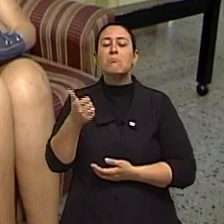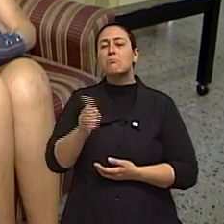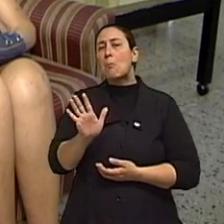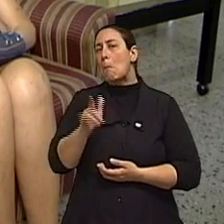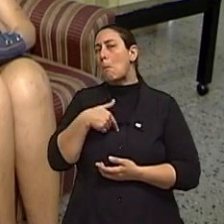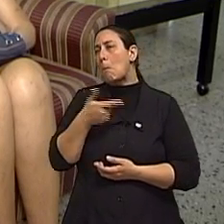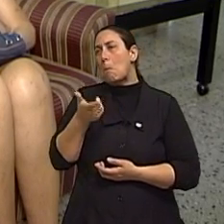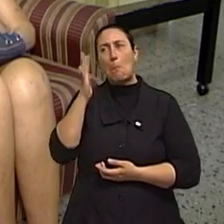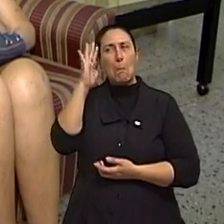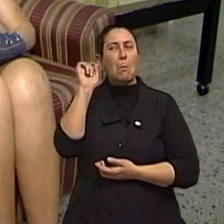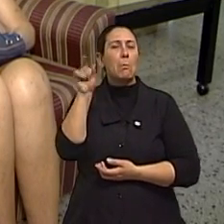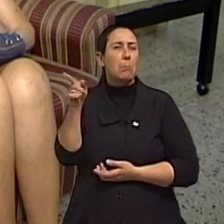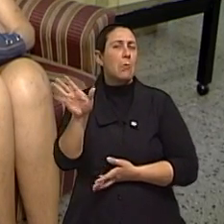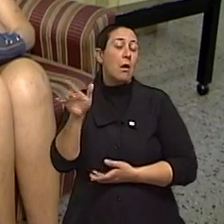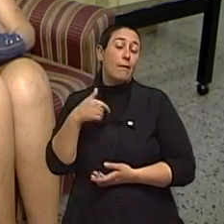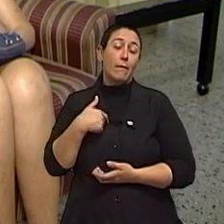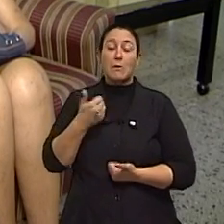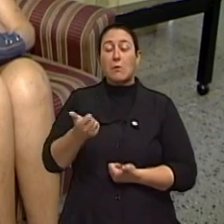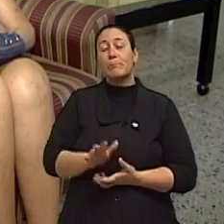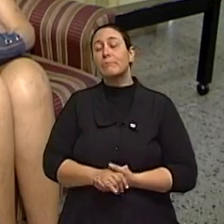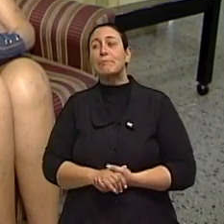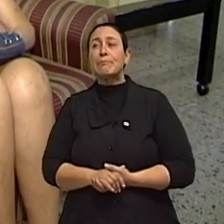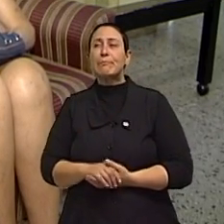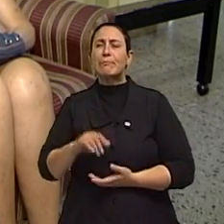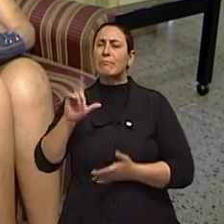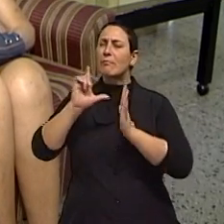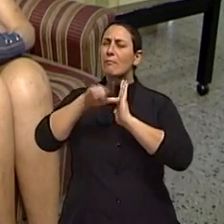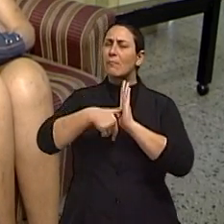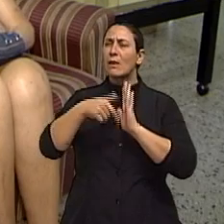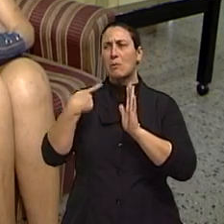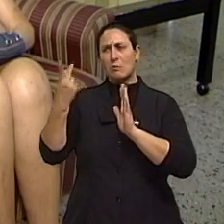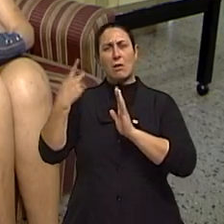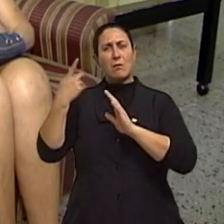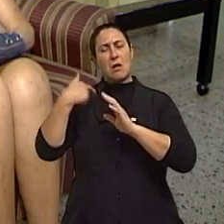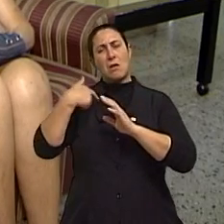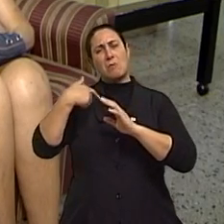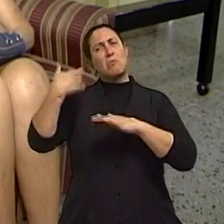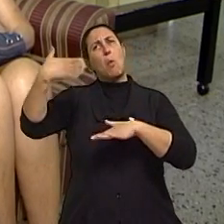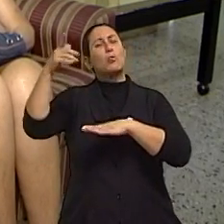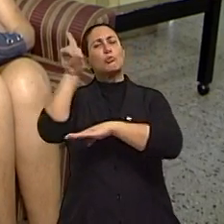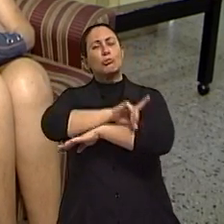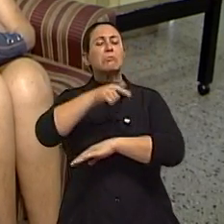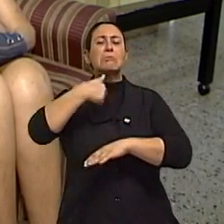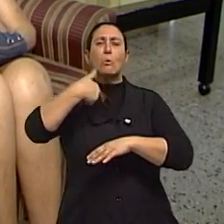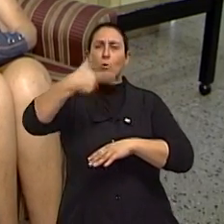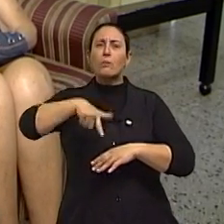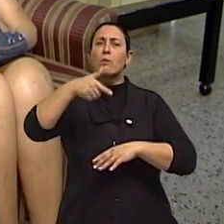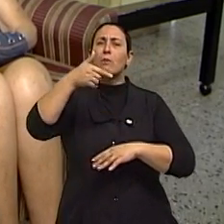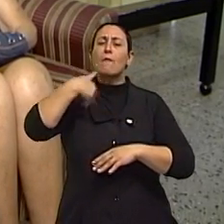Aí, tá, ele veio embora, eu também vim. E eu estava sentada ali na frente, no outro dia. Ele veio aí,